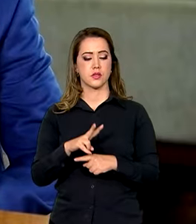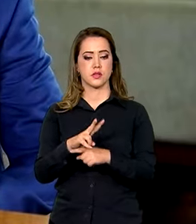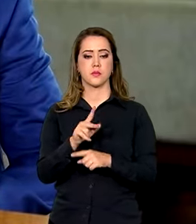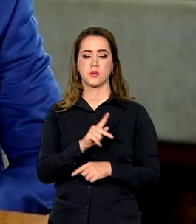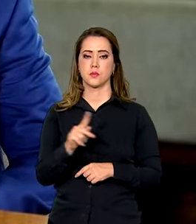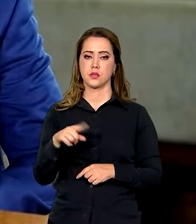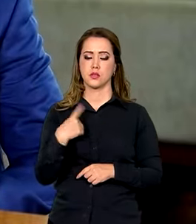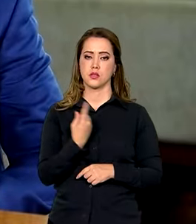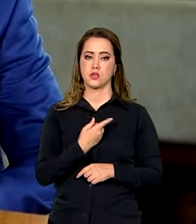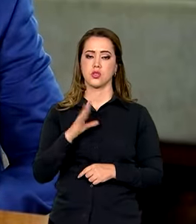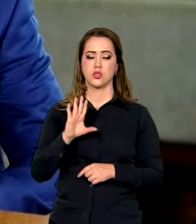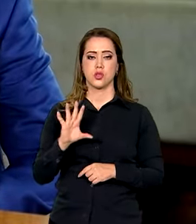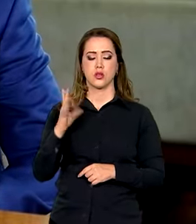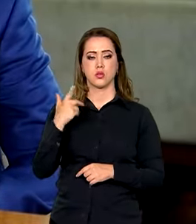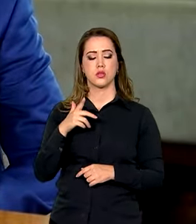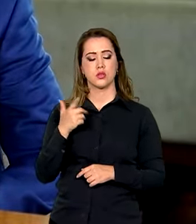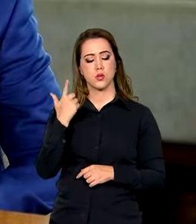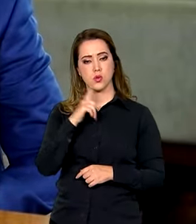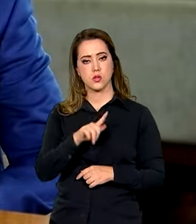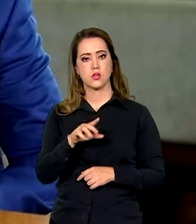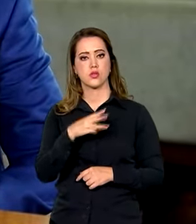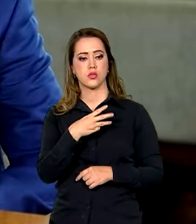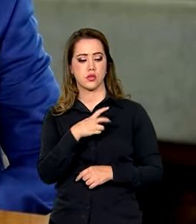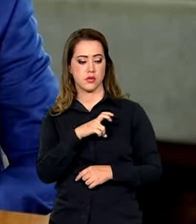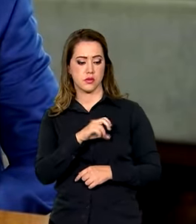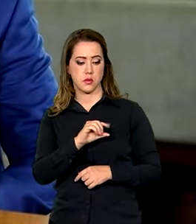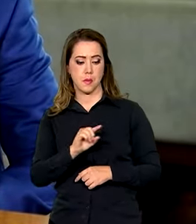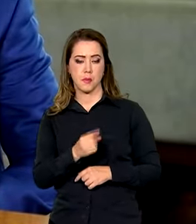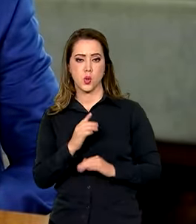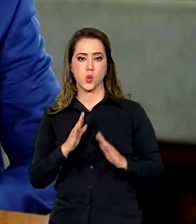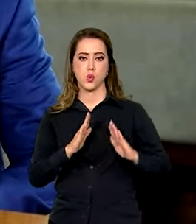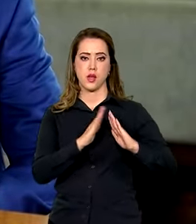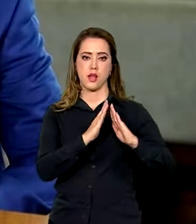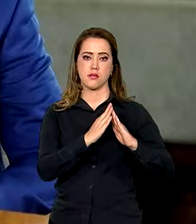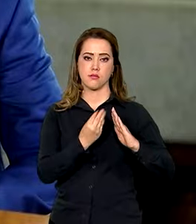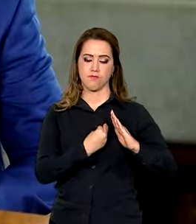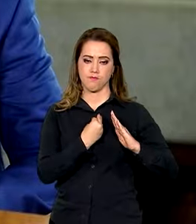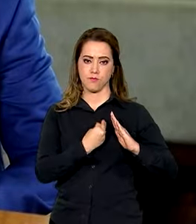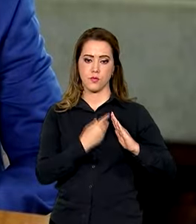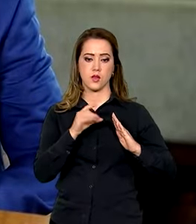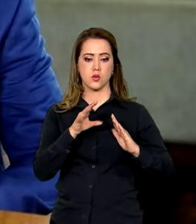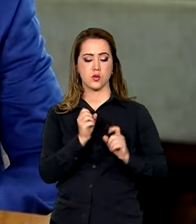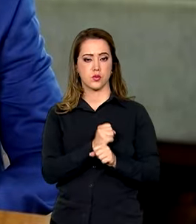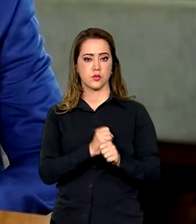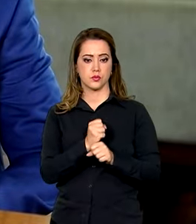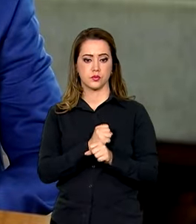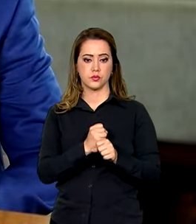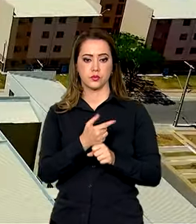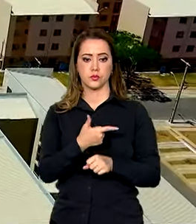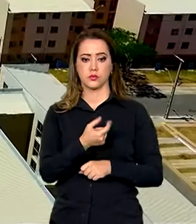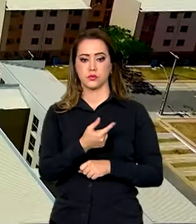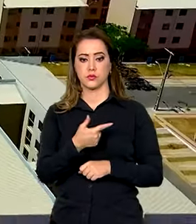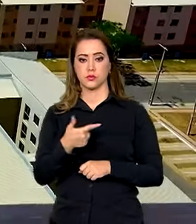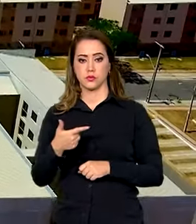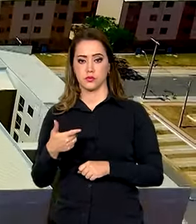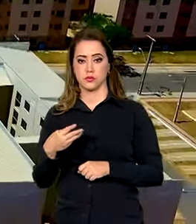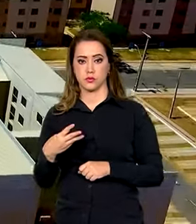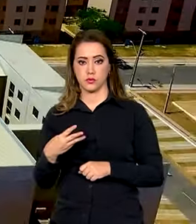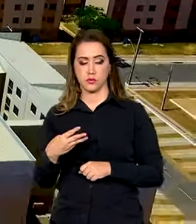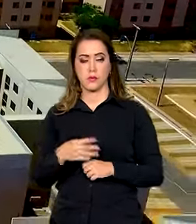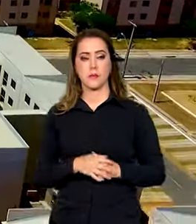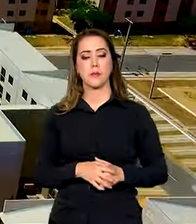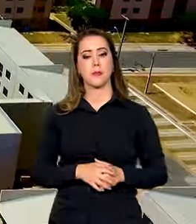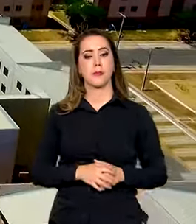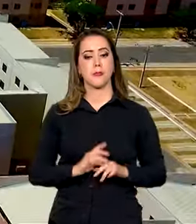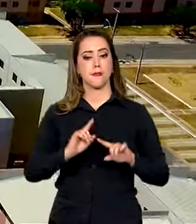presidente, nós já realizamos 350 mil unidades habitacionais só no ano de 2023. A partir de